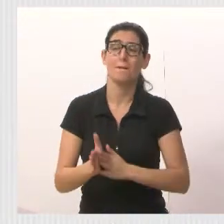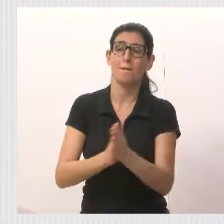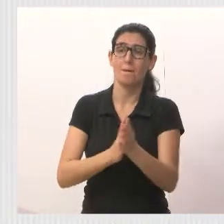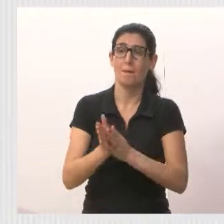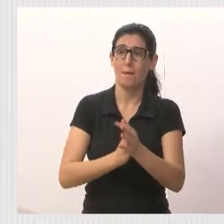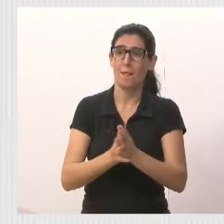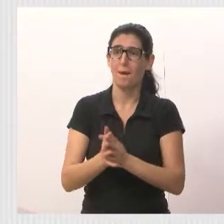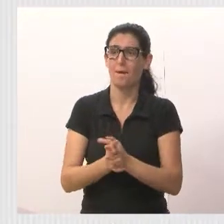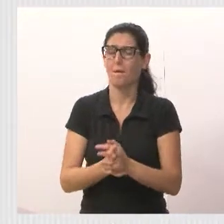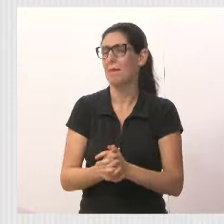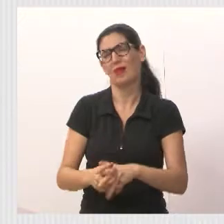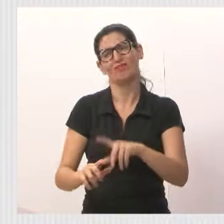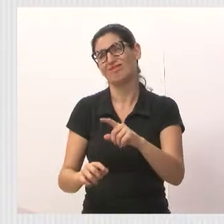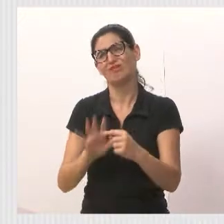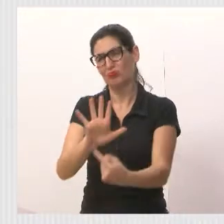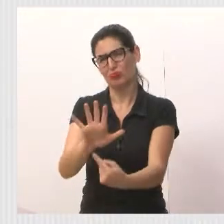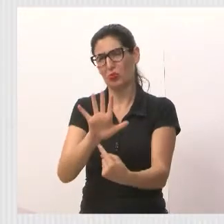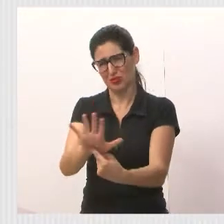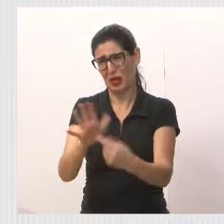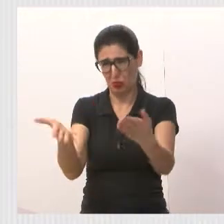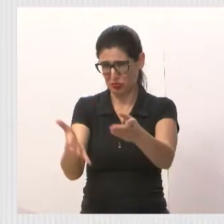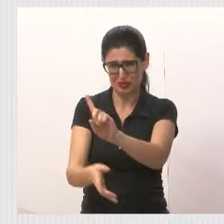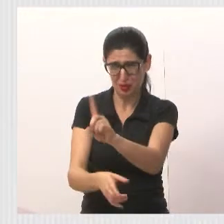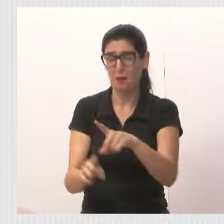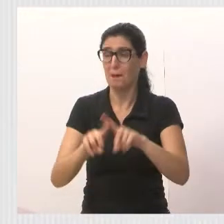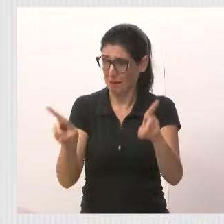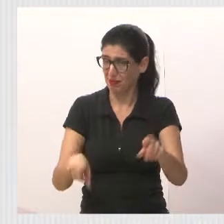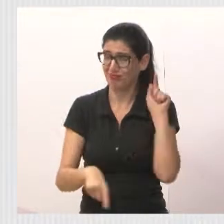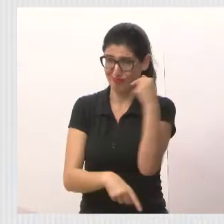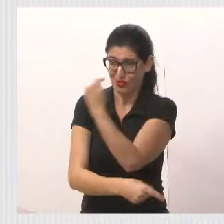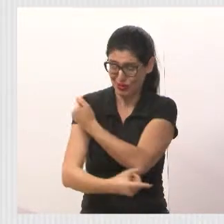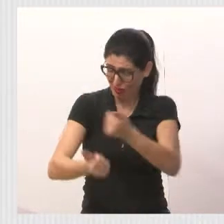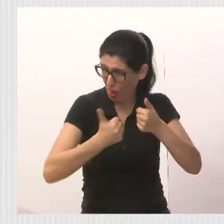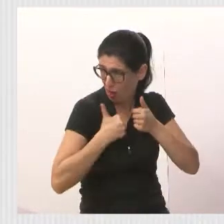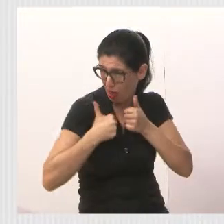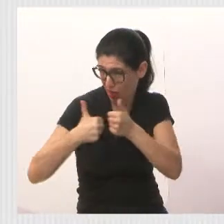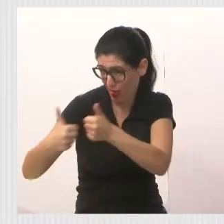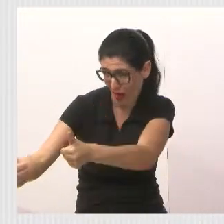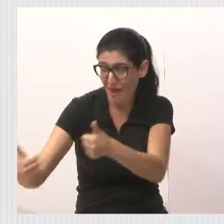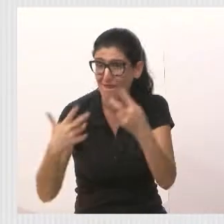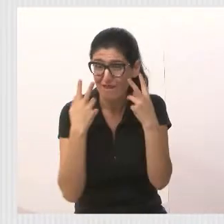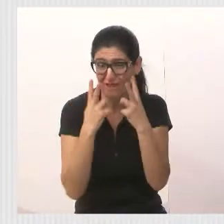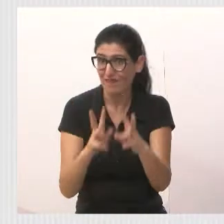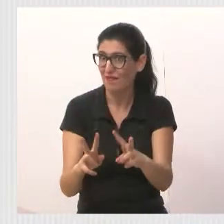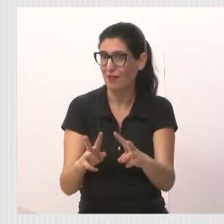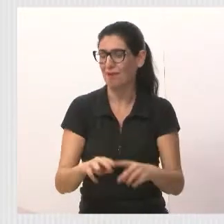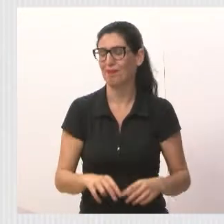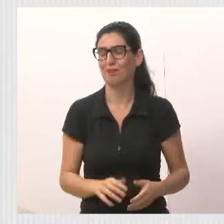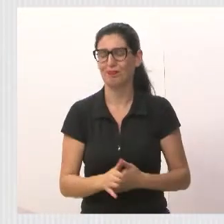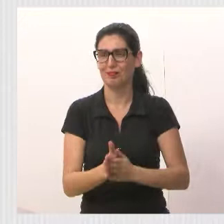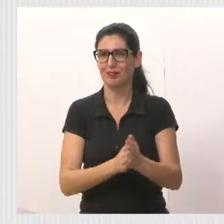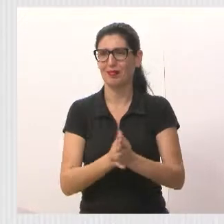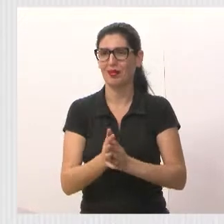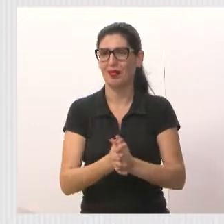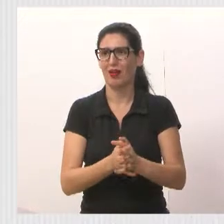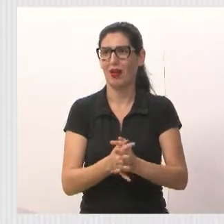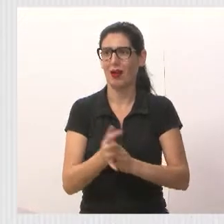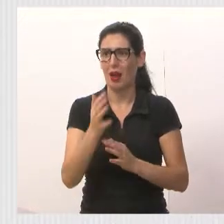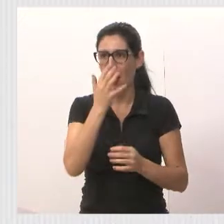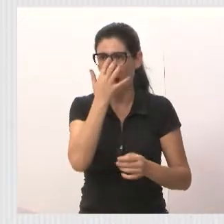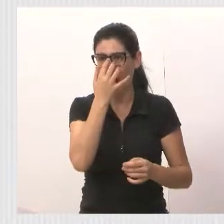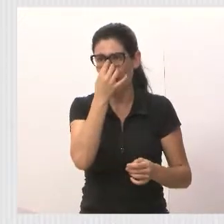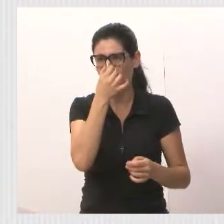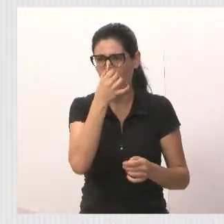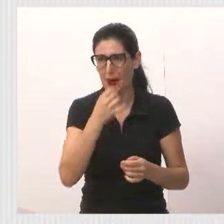apresentação de hoje, mas nós estamos acompanhando a elevatória lá